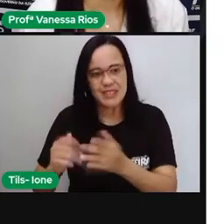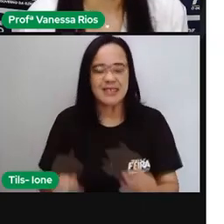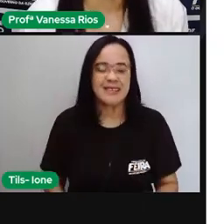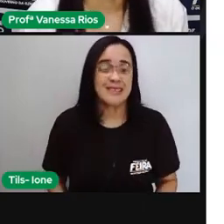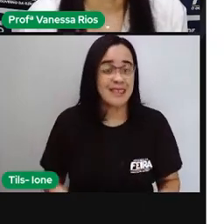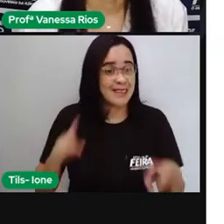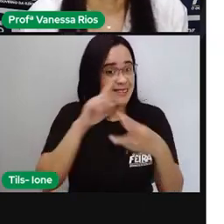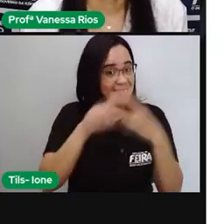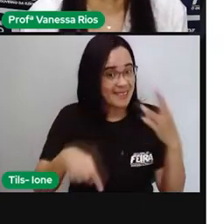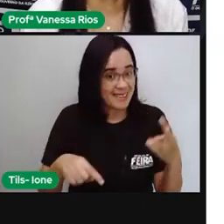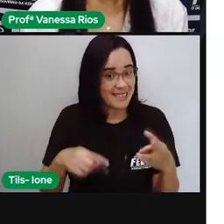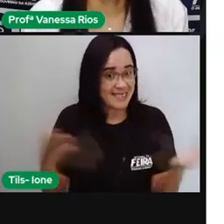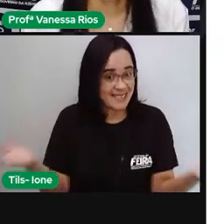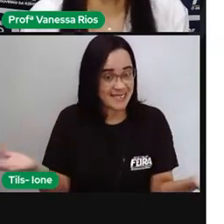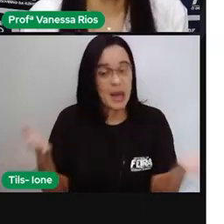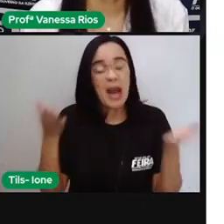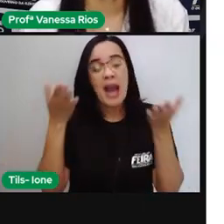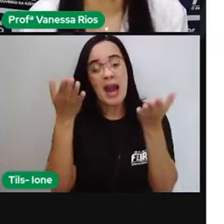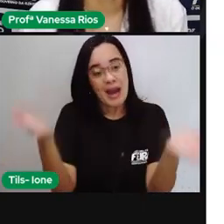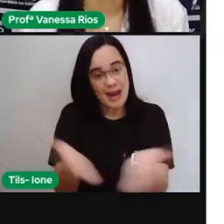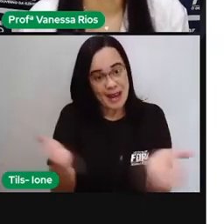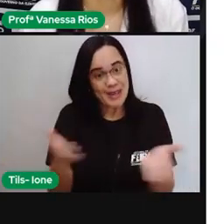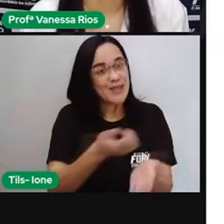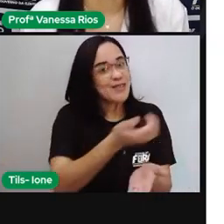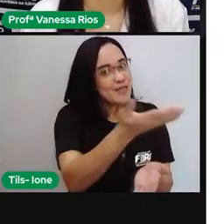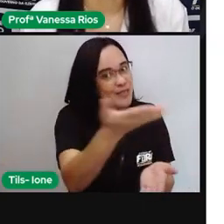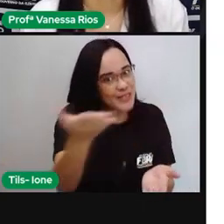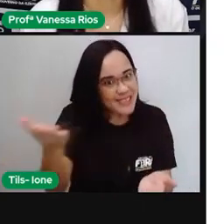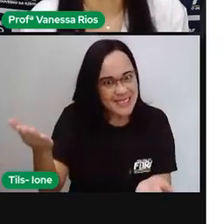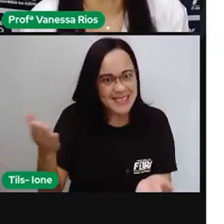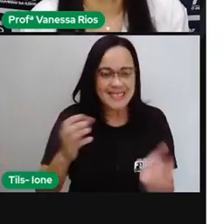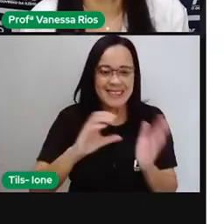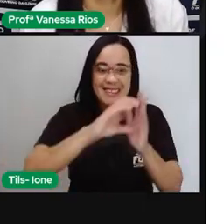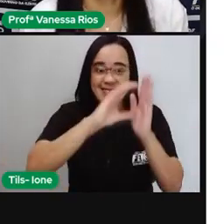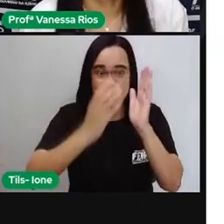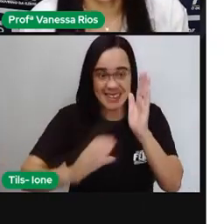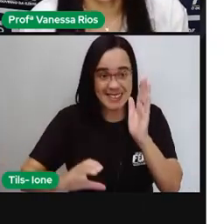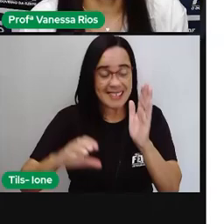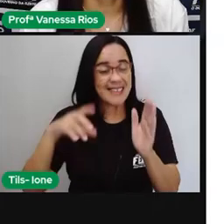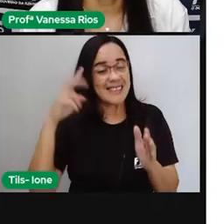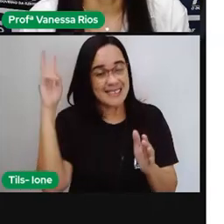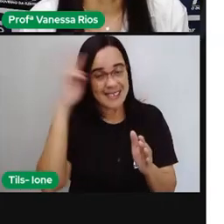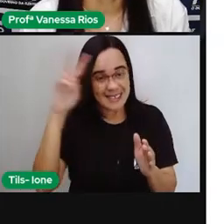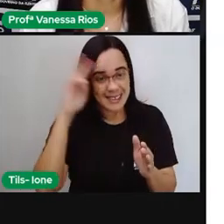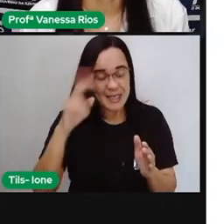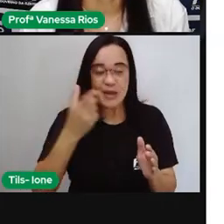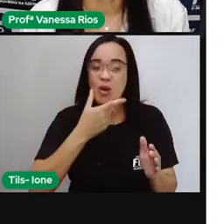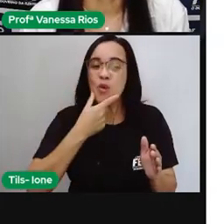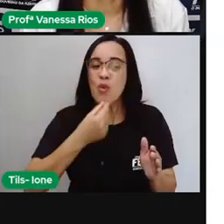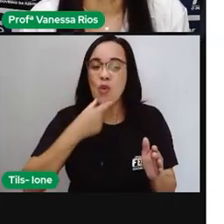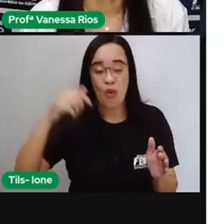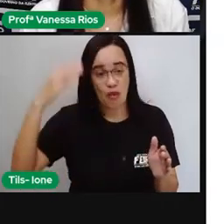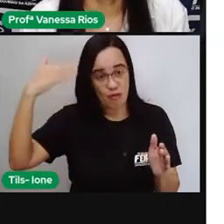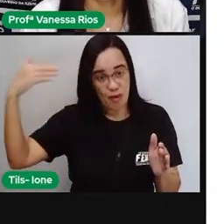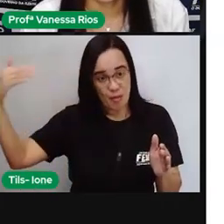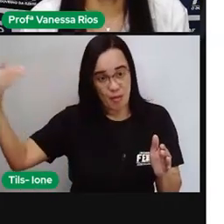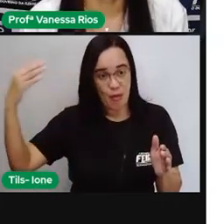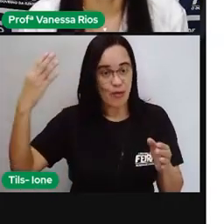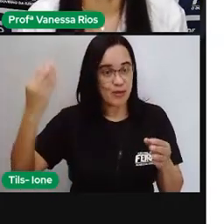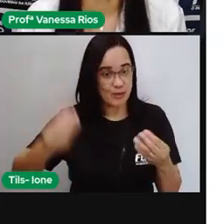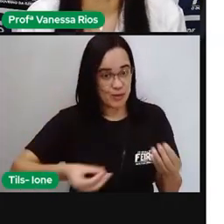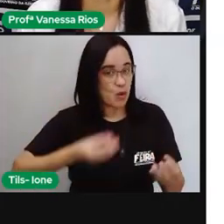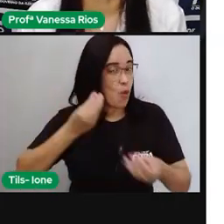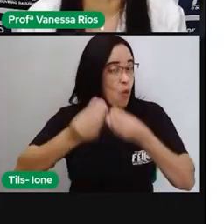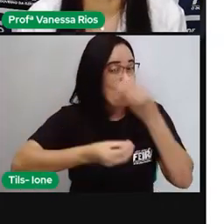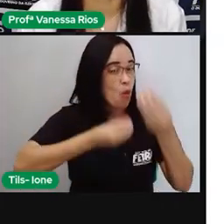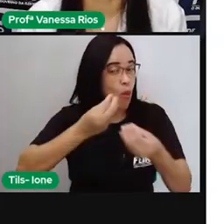e aí agora com você né observando as características da obra de Miró observando toda a importância